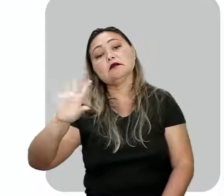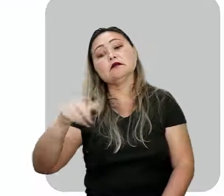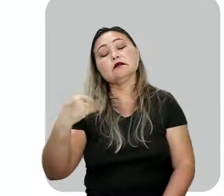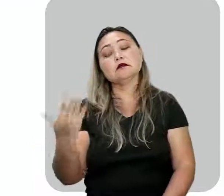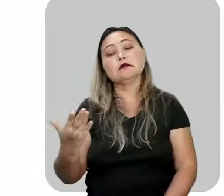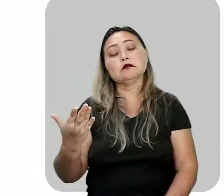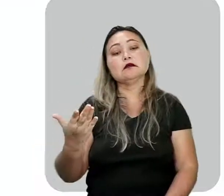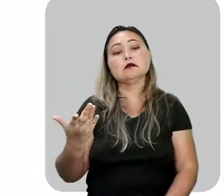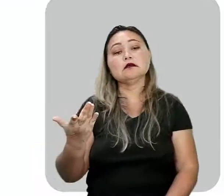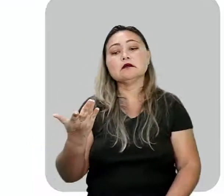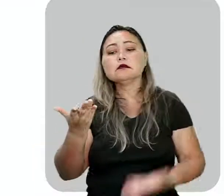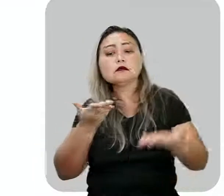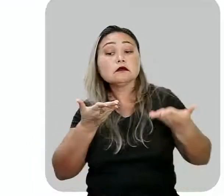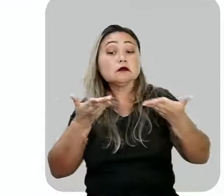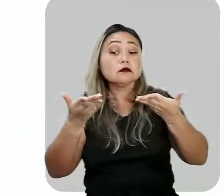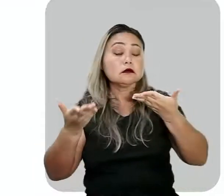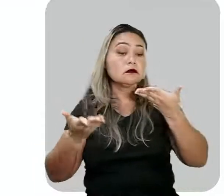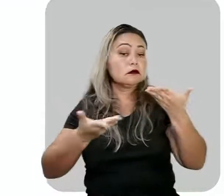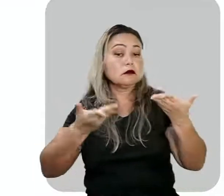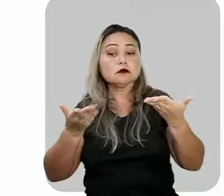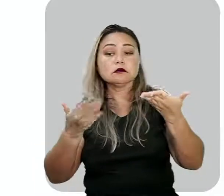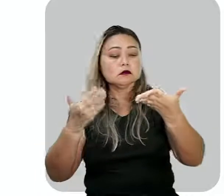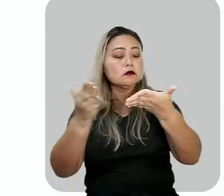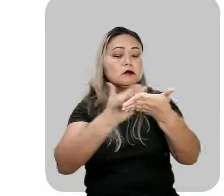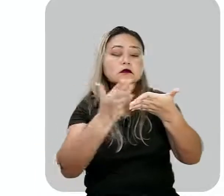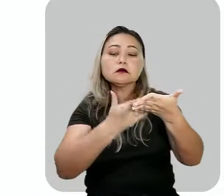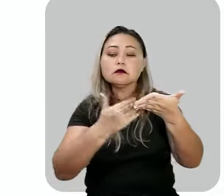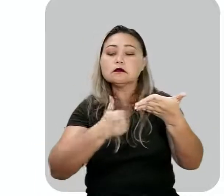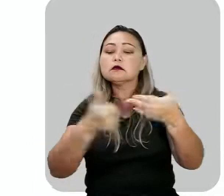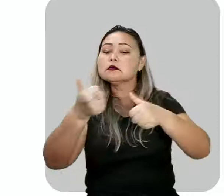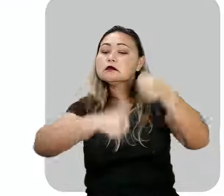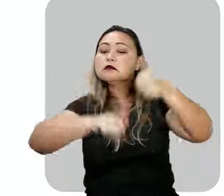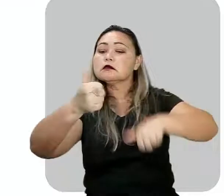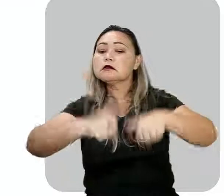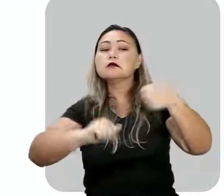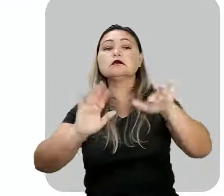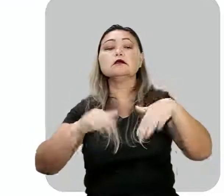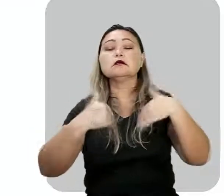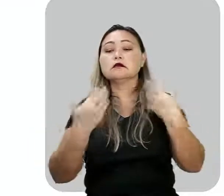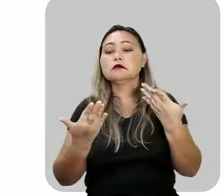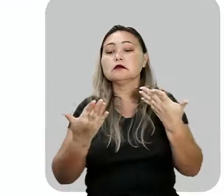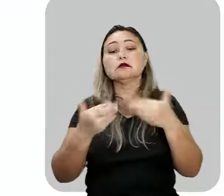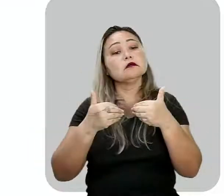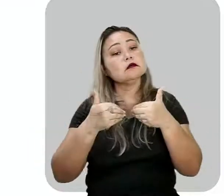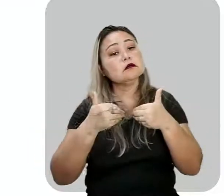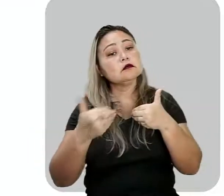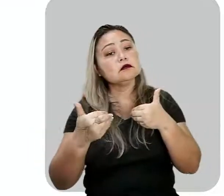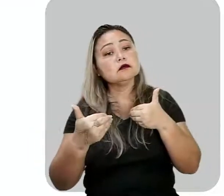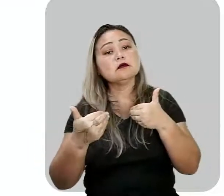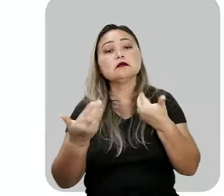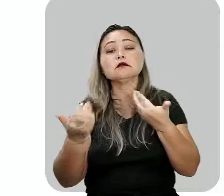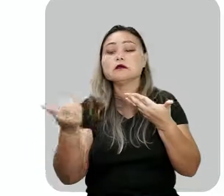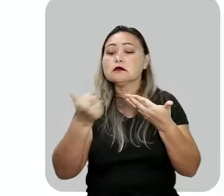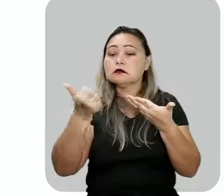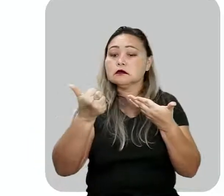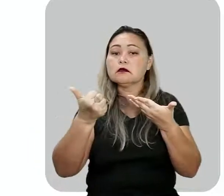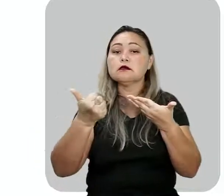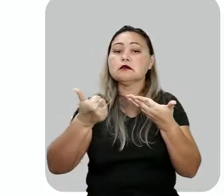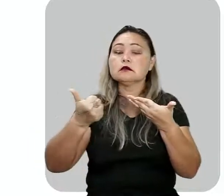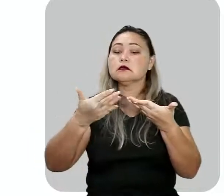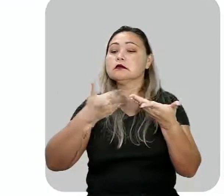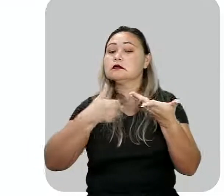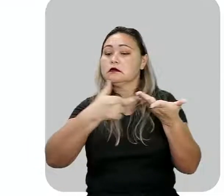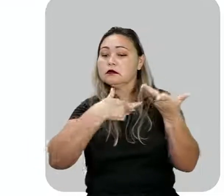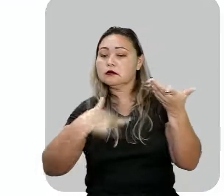essa mediação dessa obra e essa análise, ok? Então, vamos lá. Inserida nos primeiros